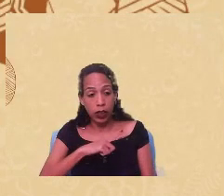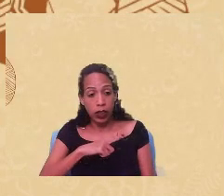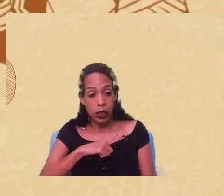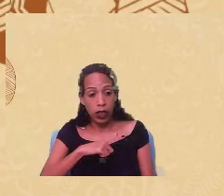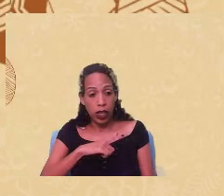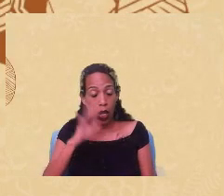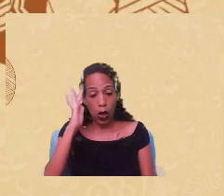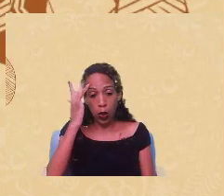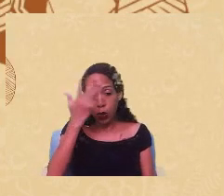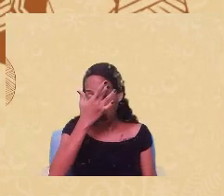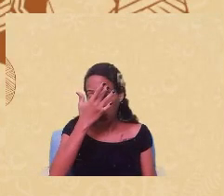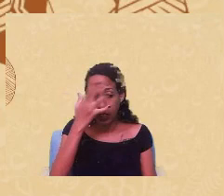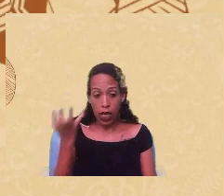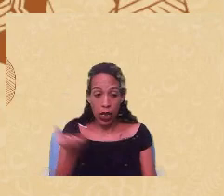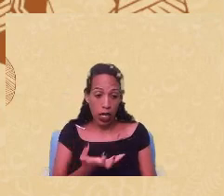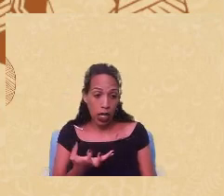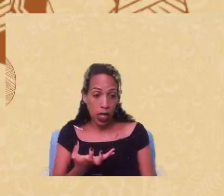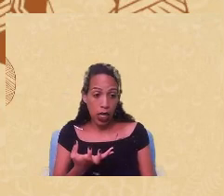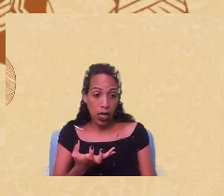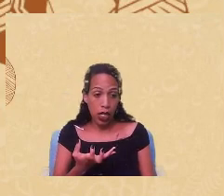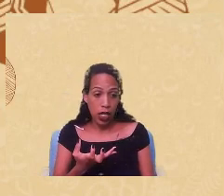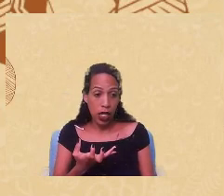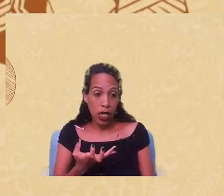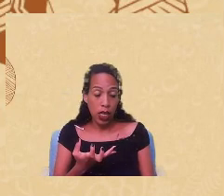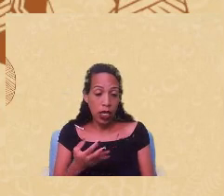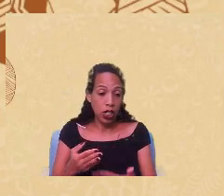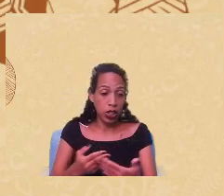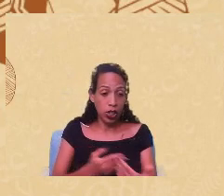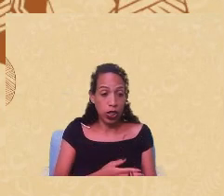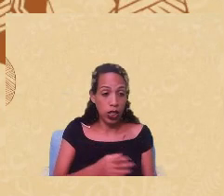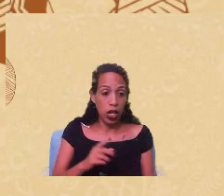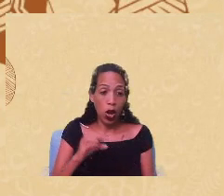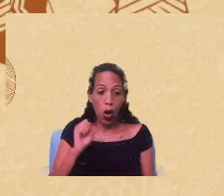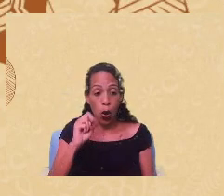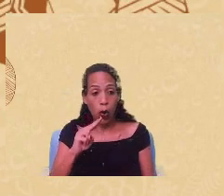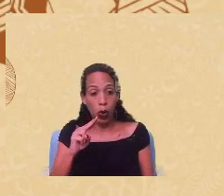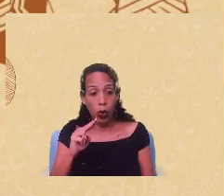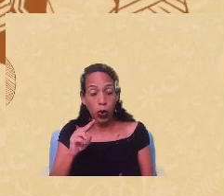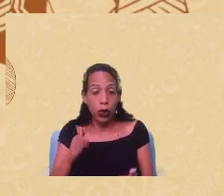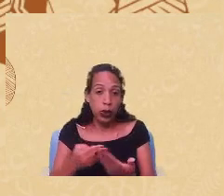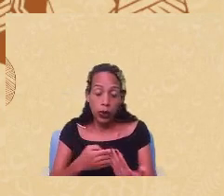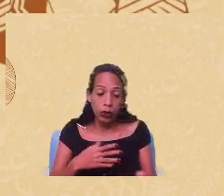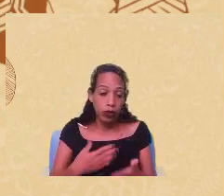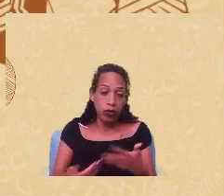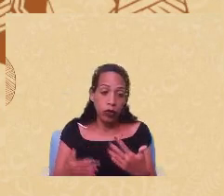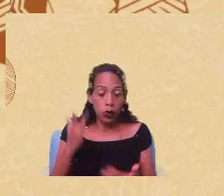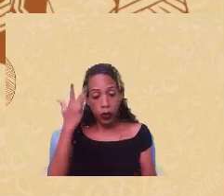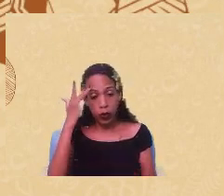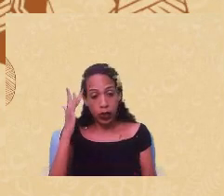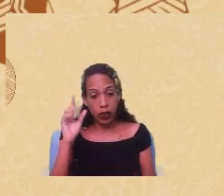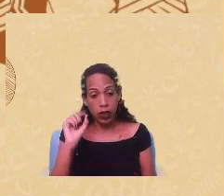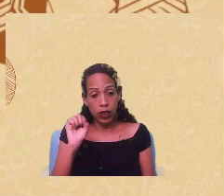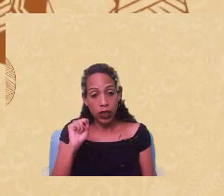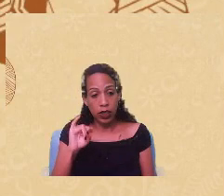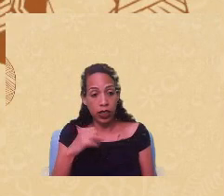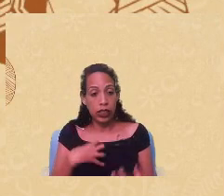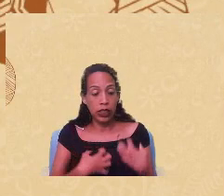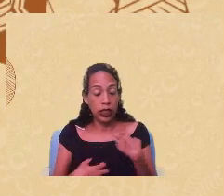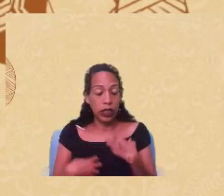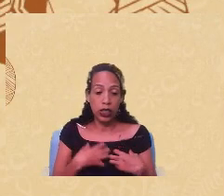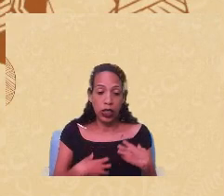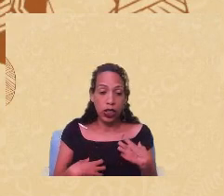que queira despactuar ou desessencializar não sei se faz sentido